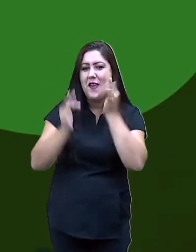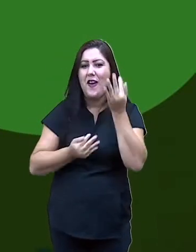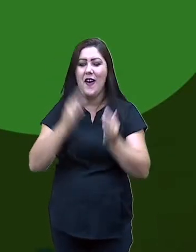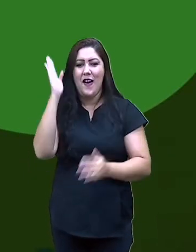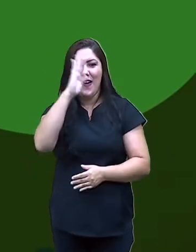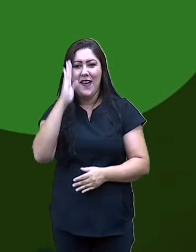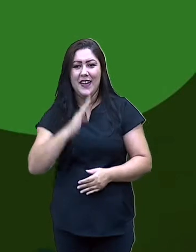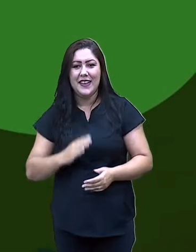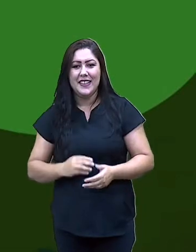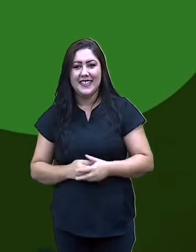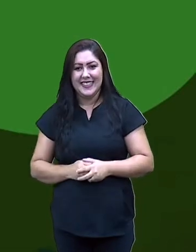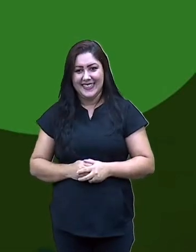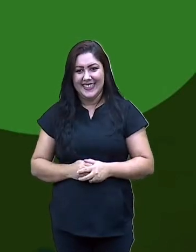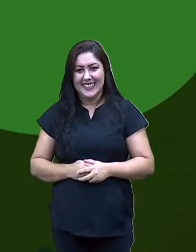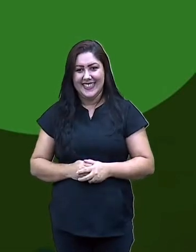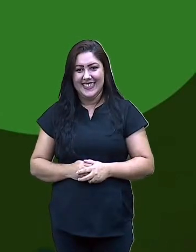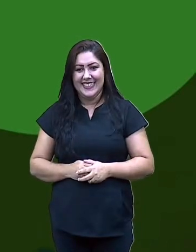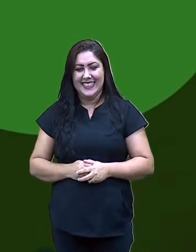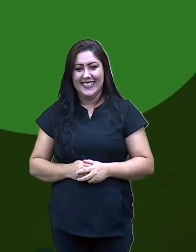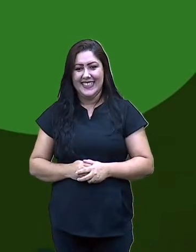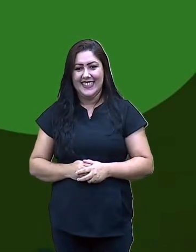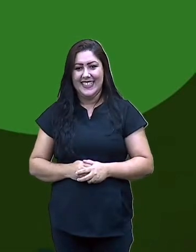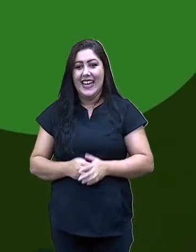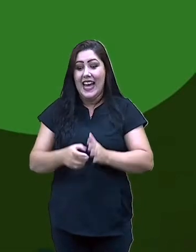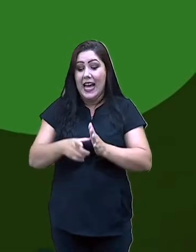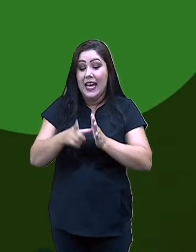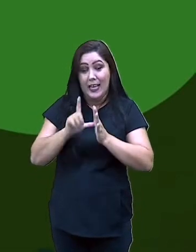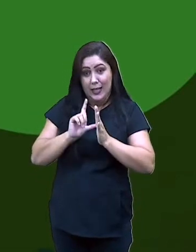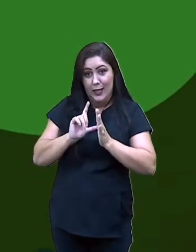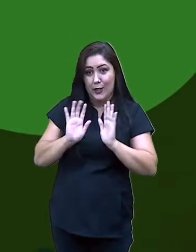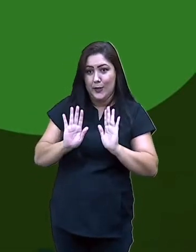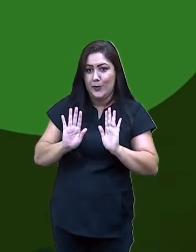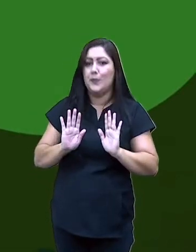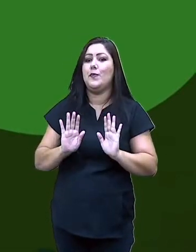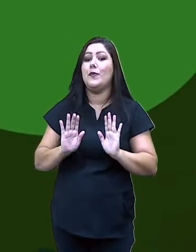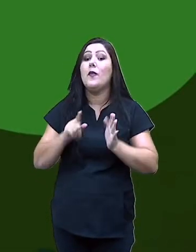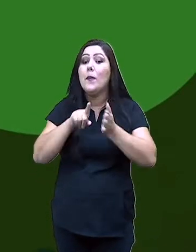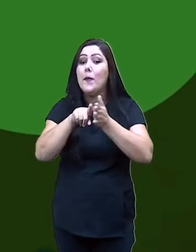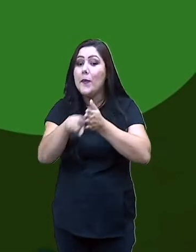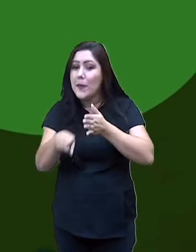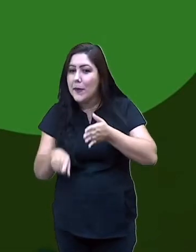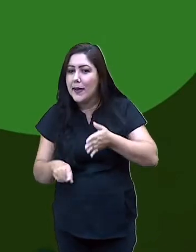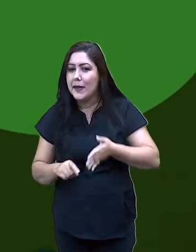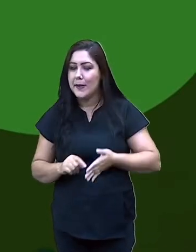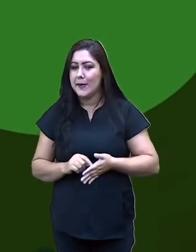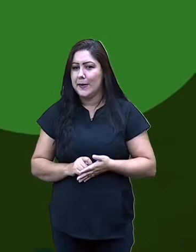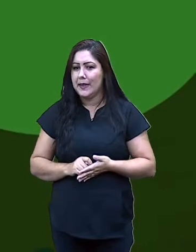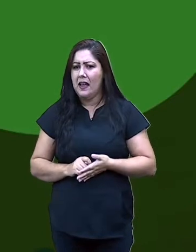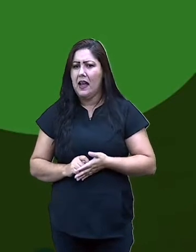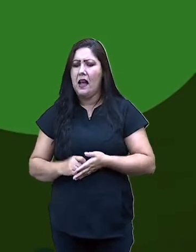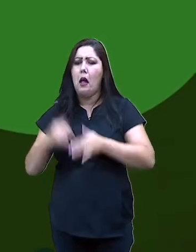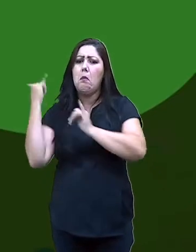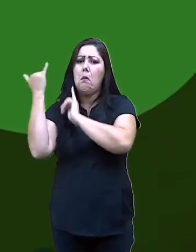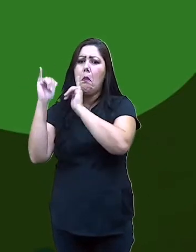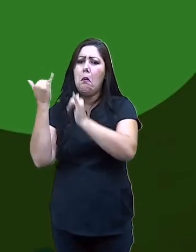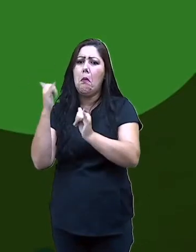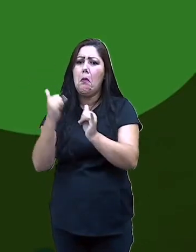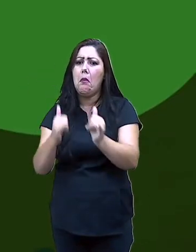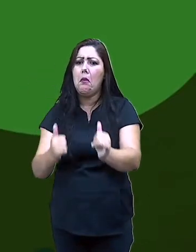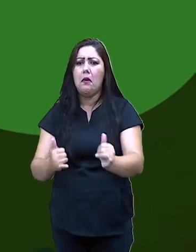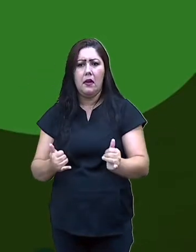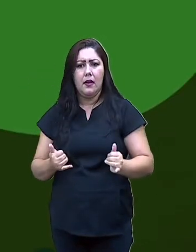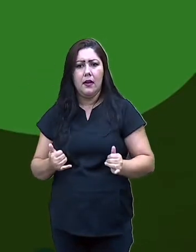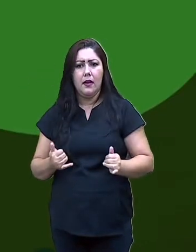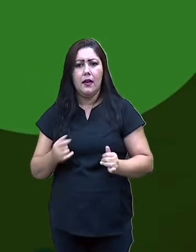começar a falar da dança, eu quero perguntar para você, o que é lenda? Você sabe o que é uma